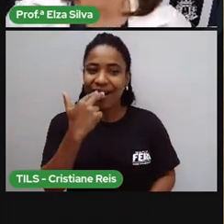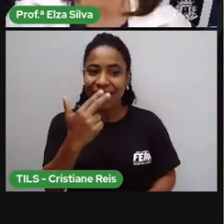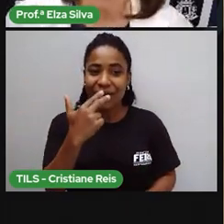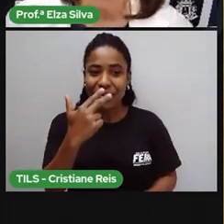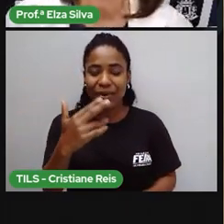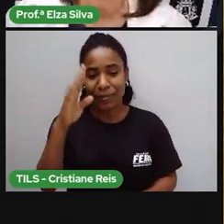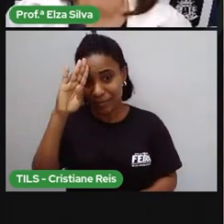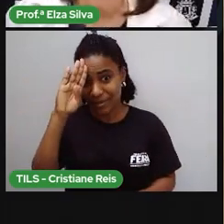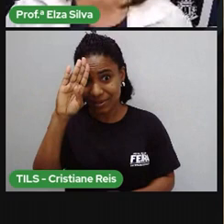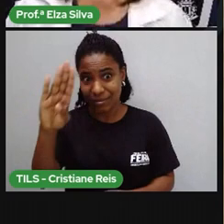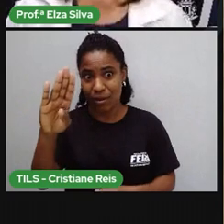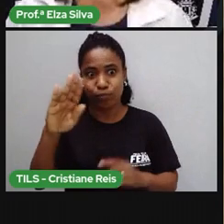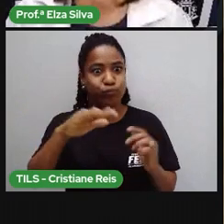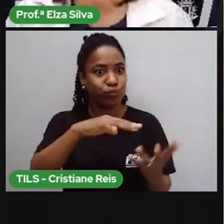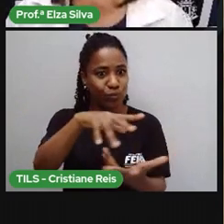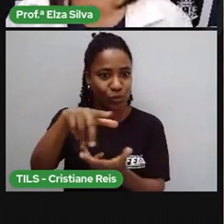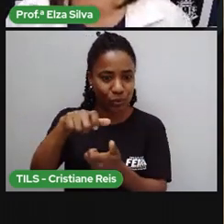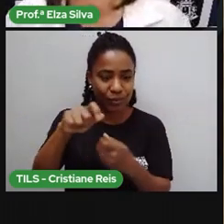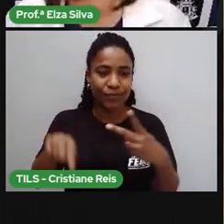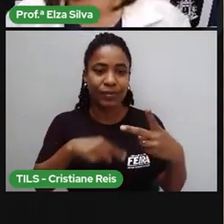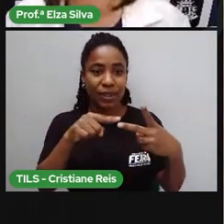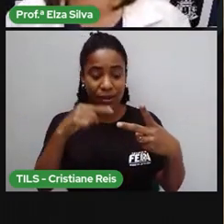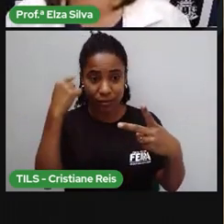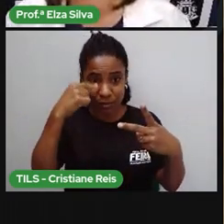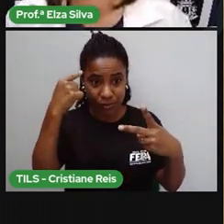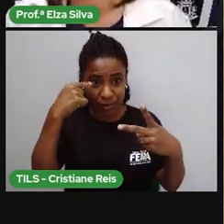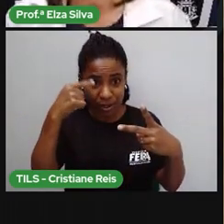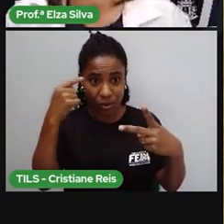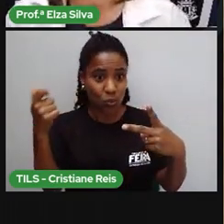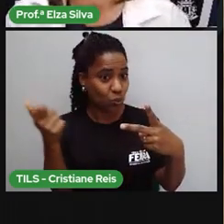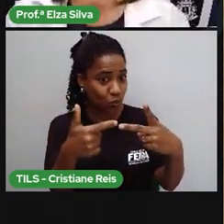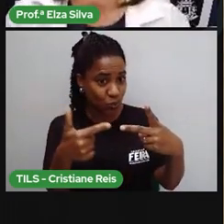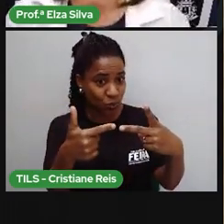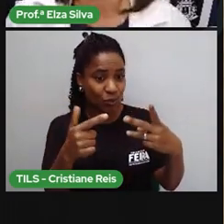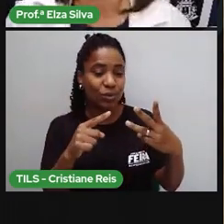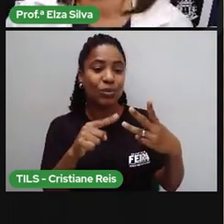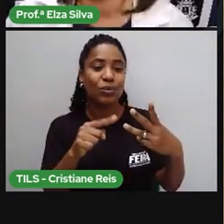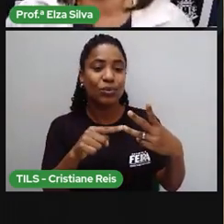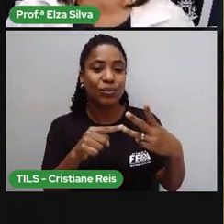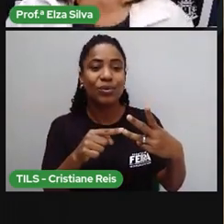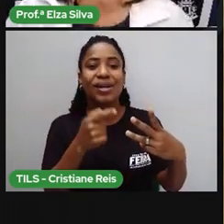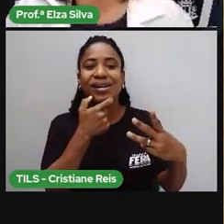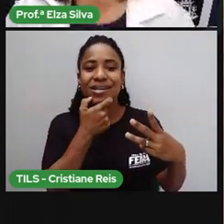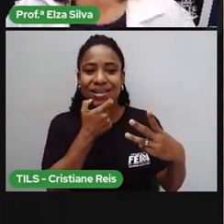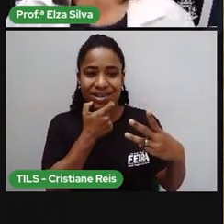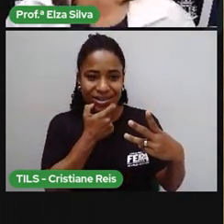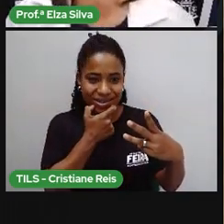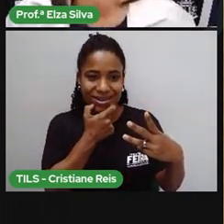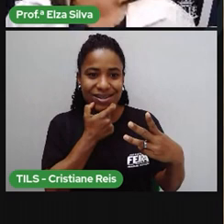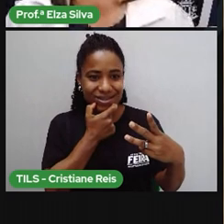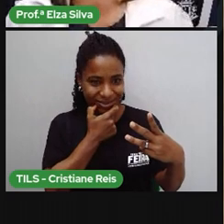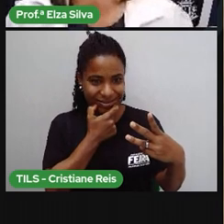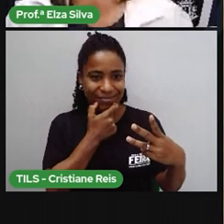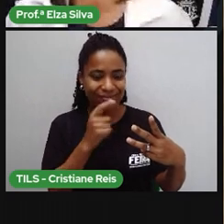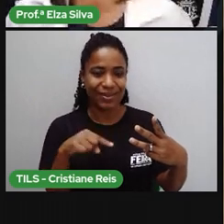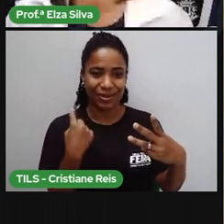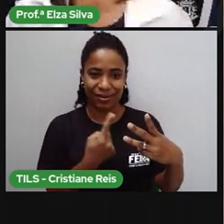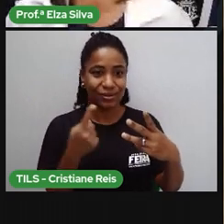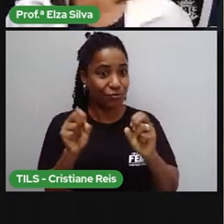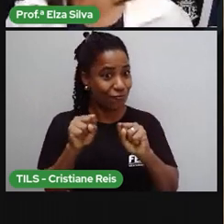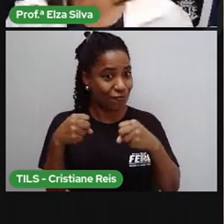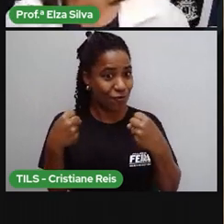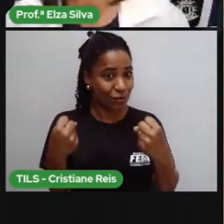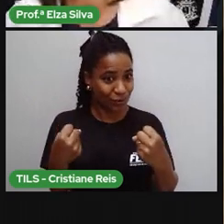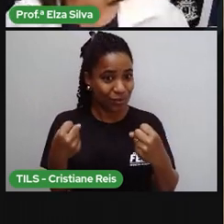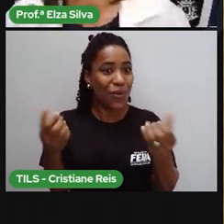espanhol, ele ocupa o segundo lugar e o inglês, a língua que nós nos dedicamos a